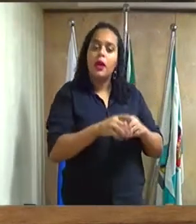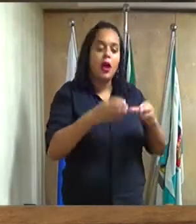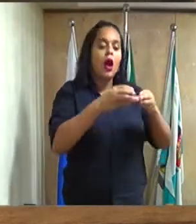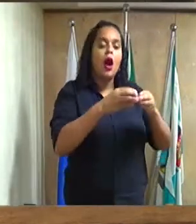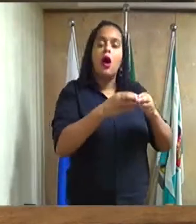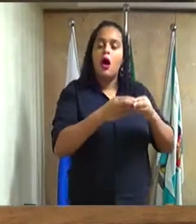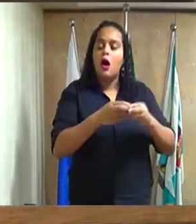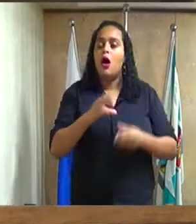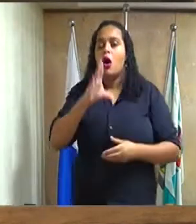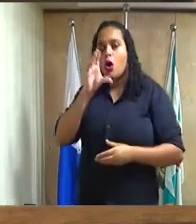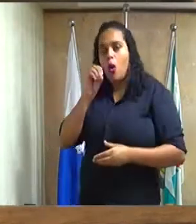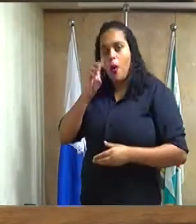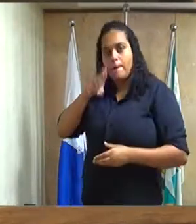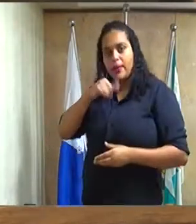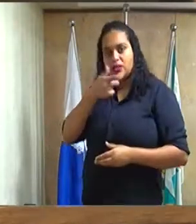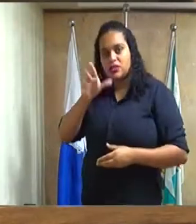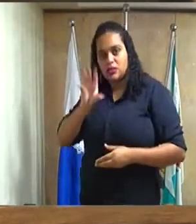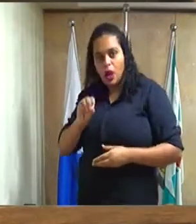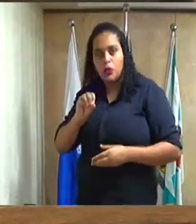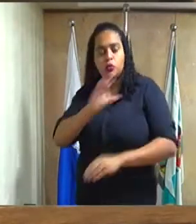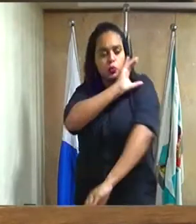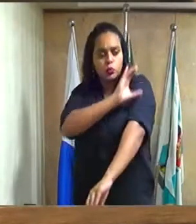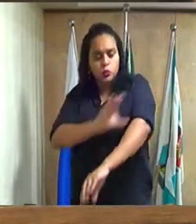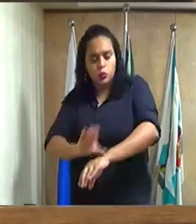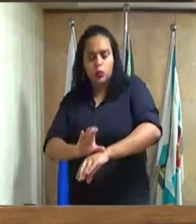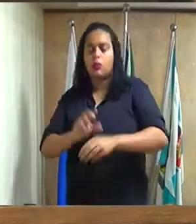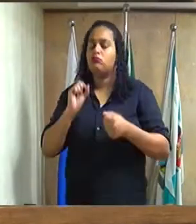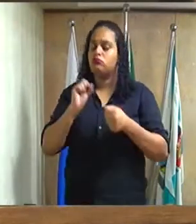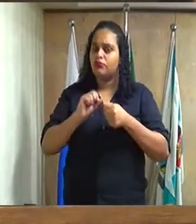cultura para fazer